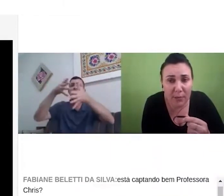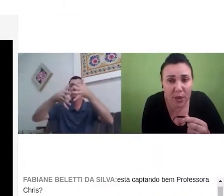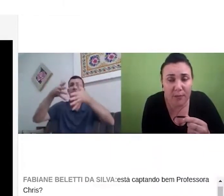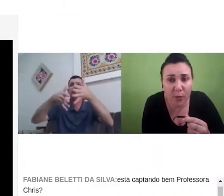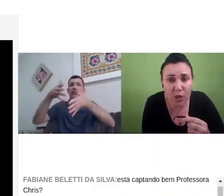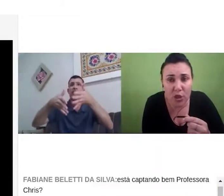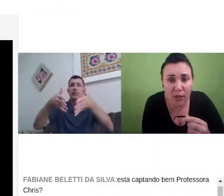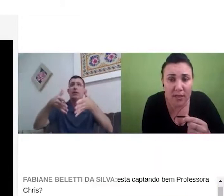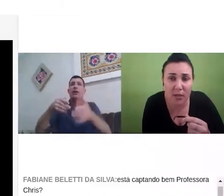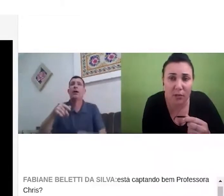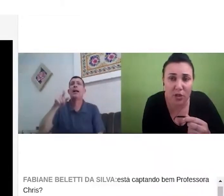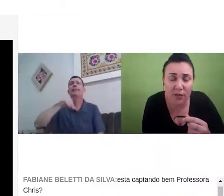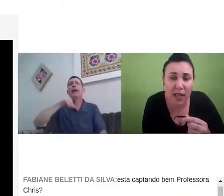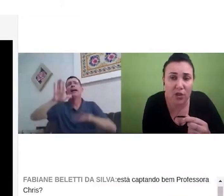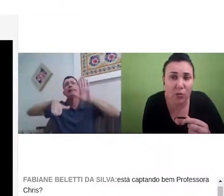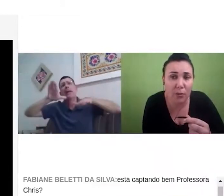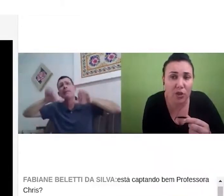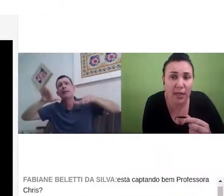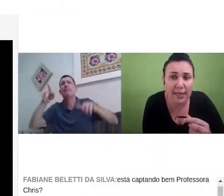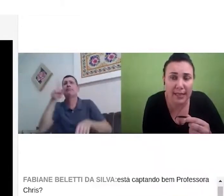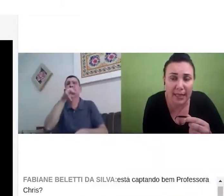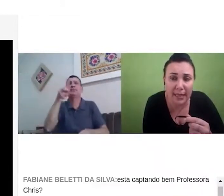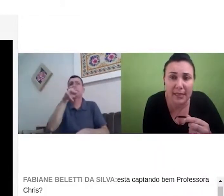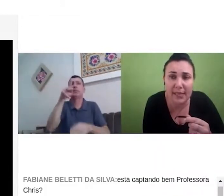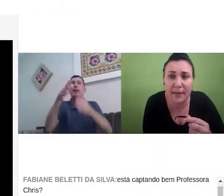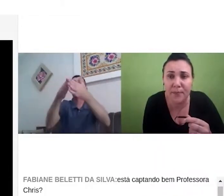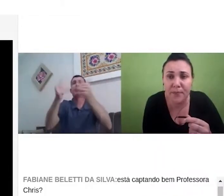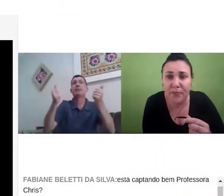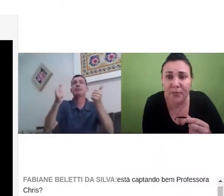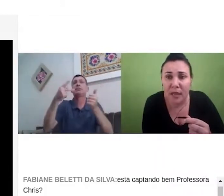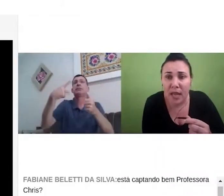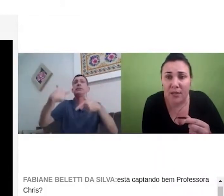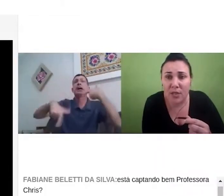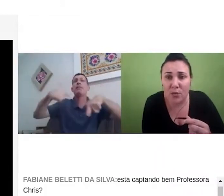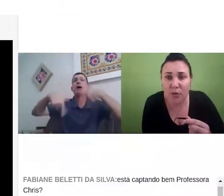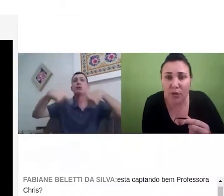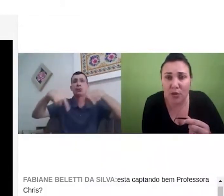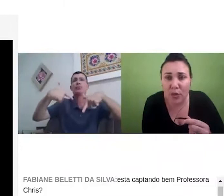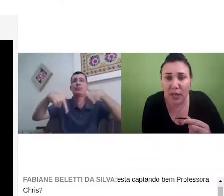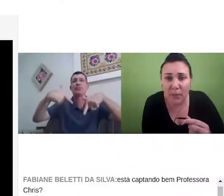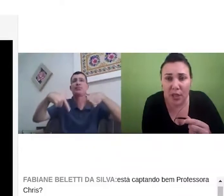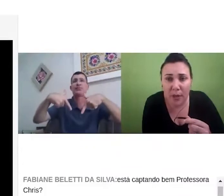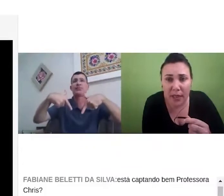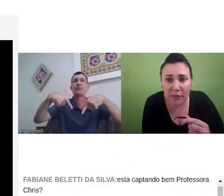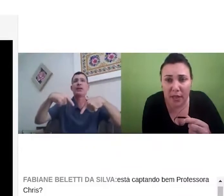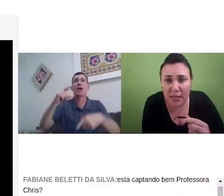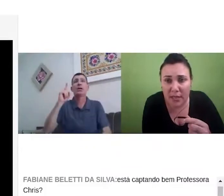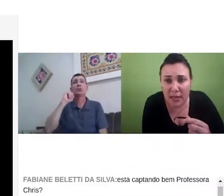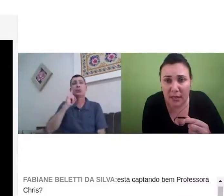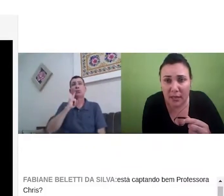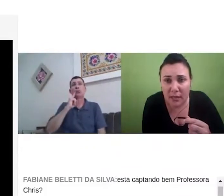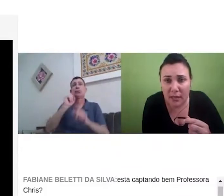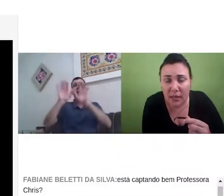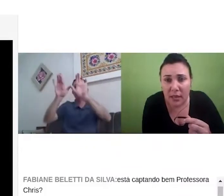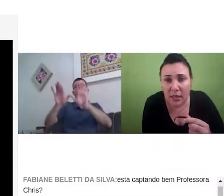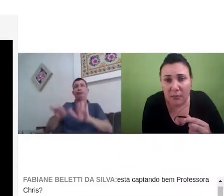intérprete, quando a gente tem que fazer alguma atividade, normalmente ele sinaliza, às vezes o professor, ele pede para que faça,